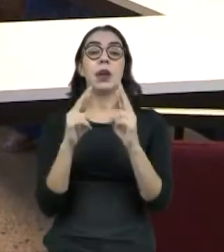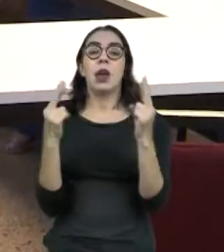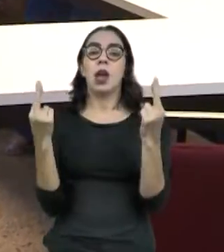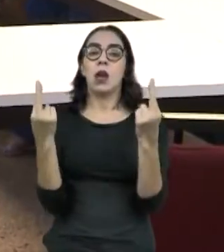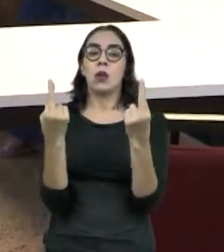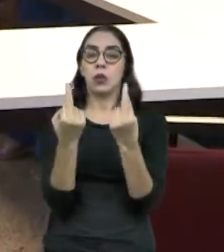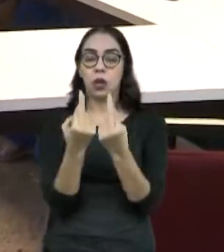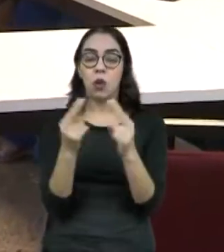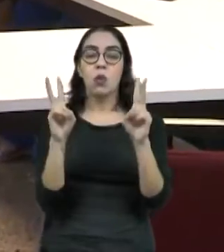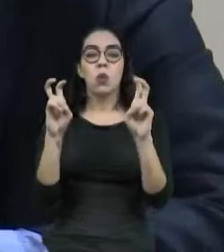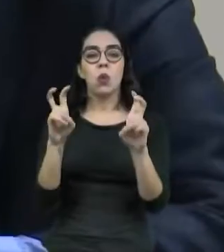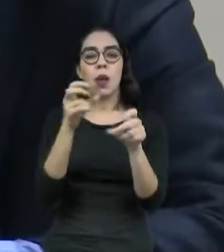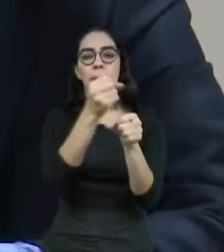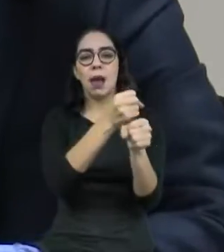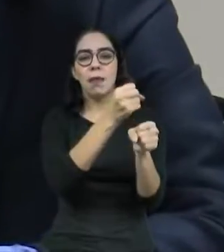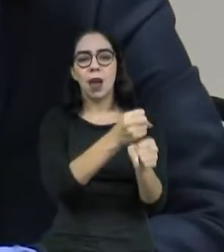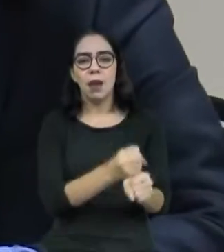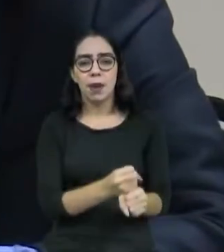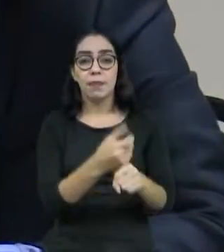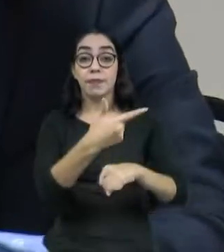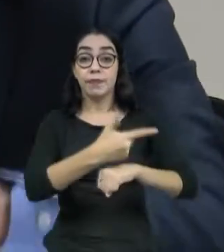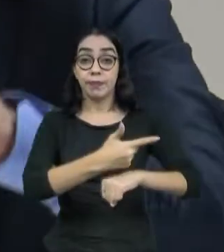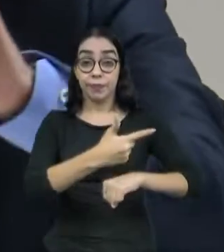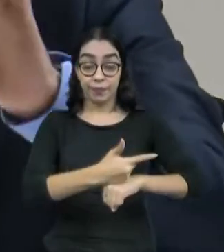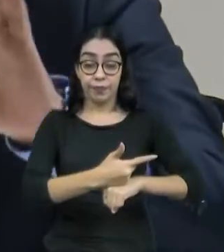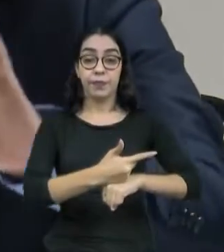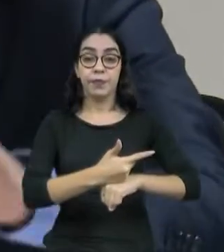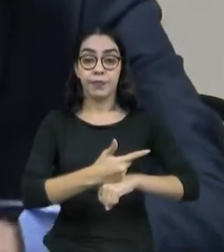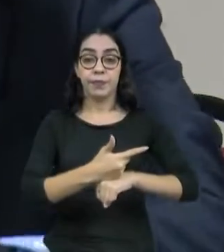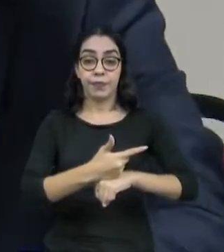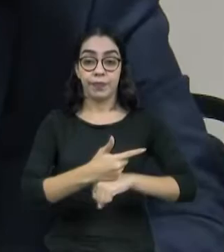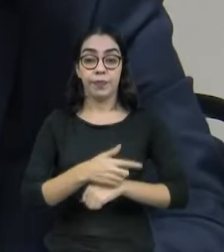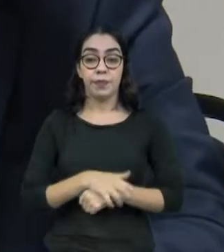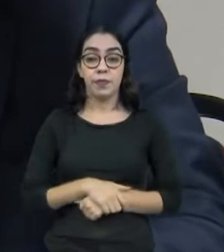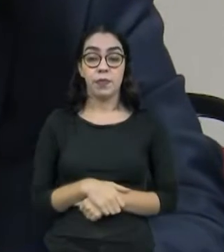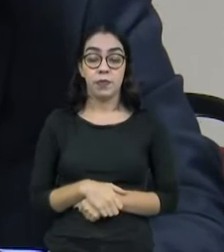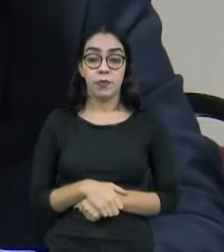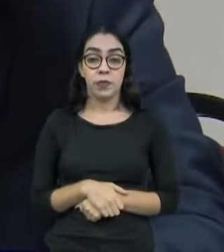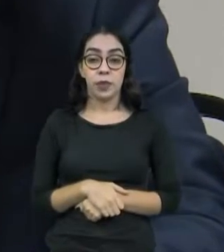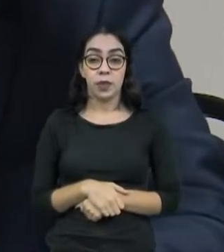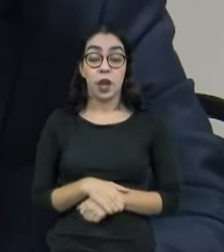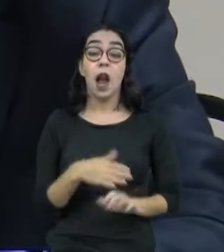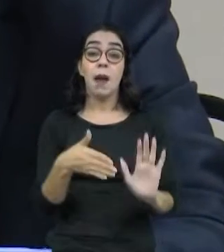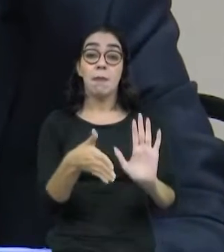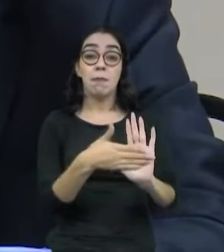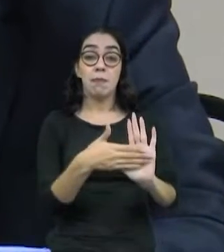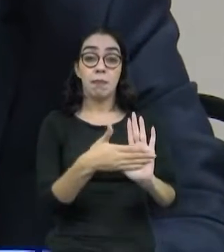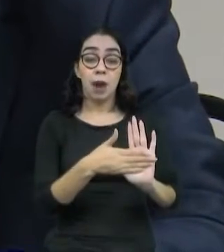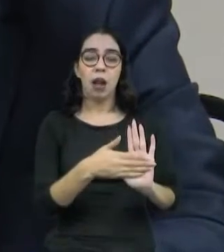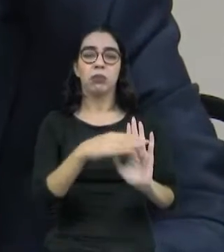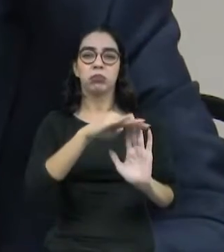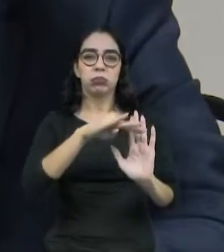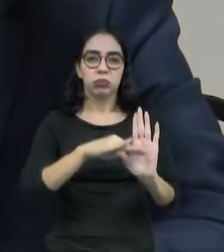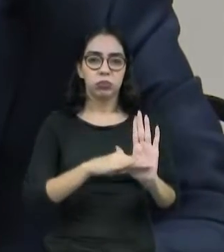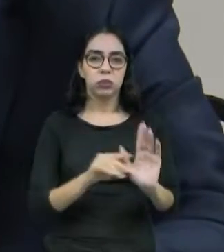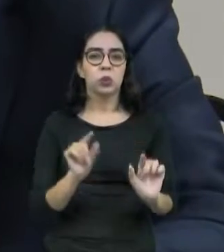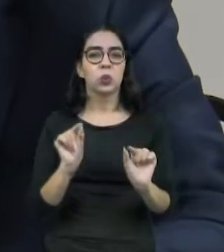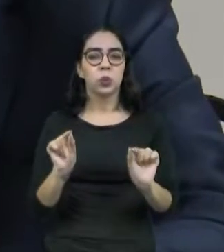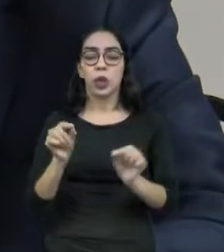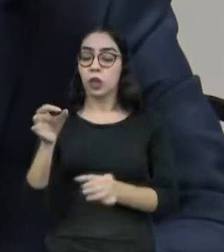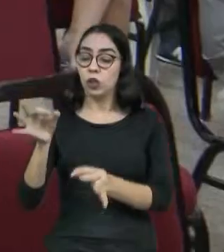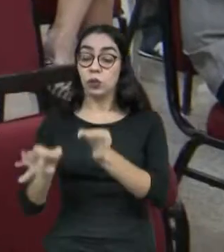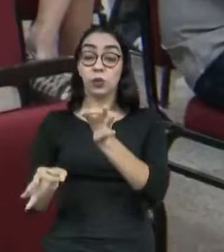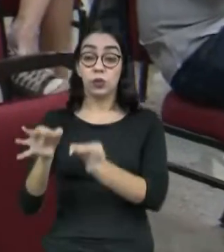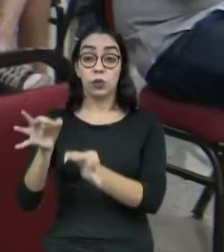Requalificação da Praia do Futuro após a pandemia de Covid-19. Na pauta, a questão da instabilidade jurídica na